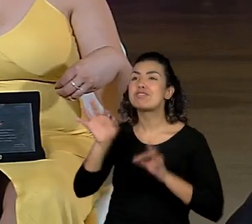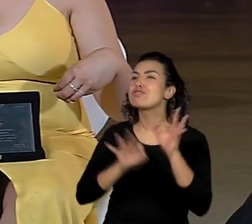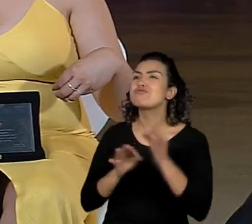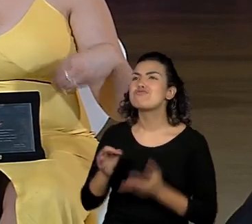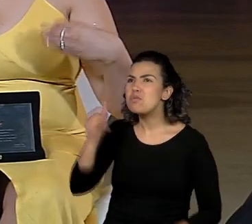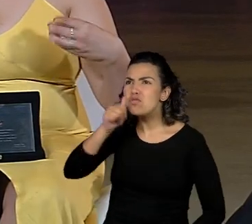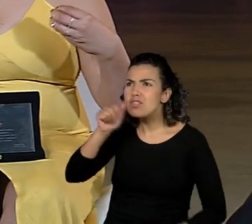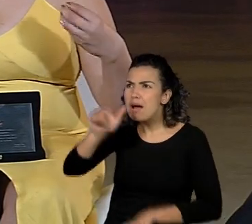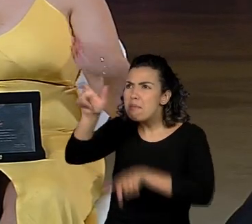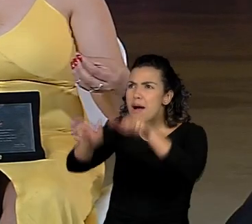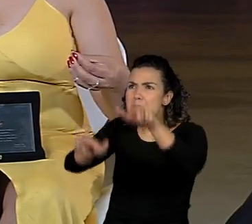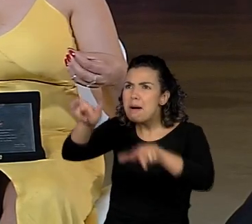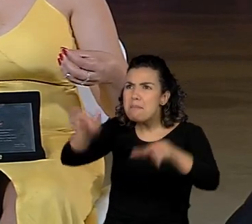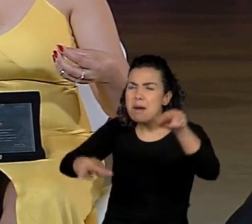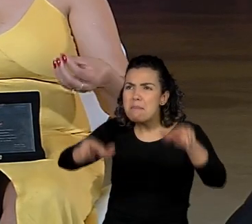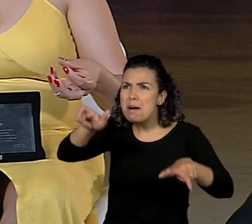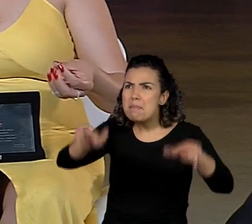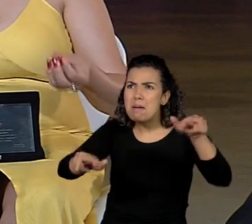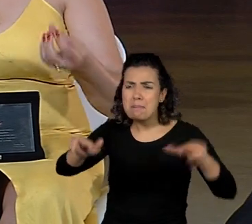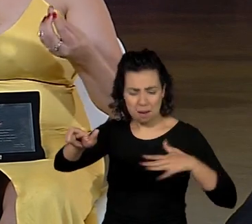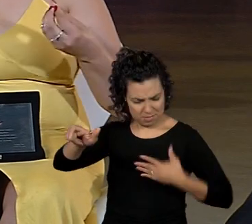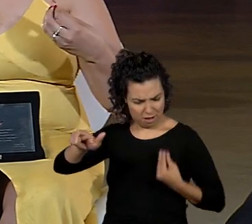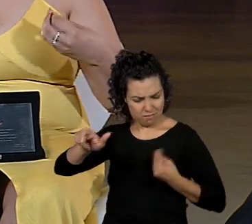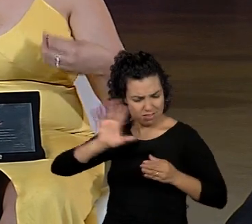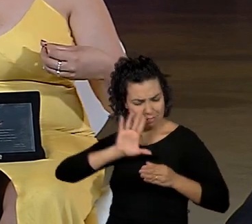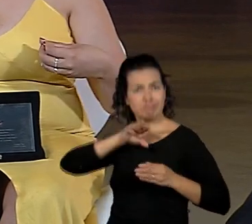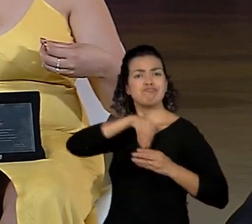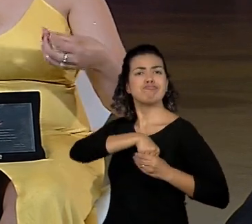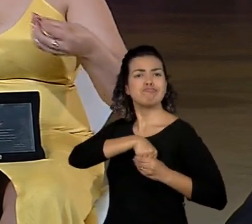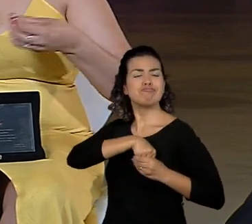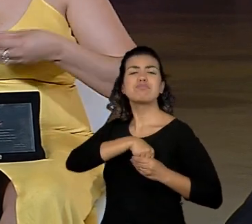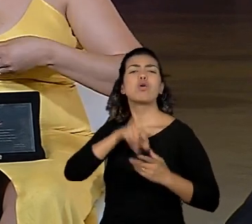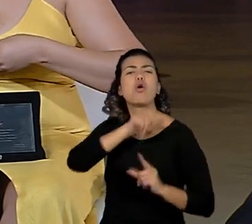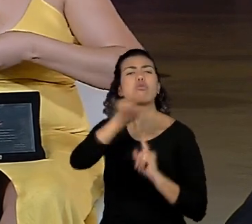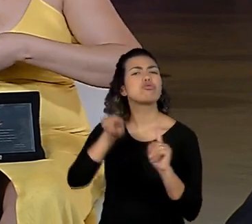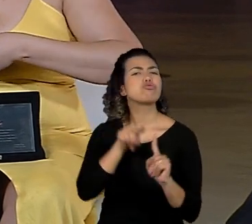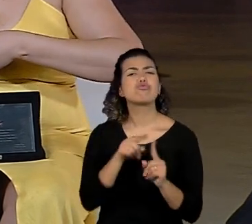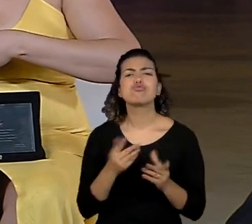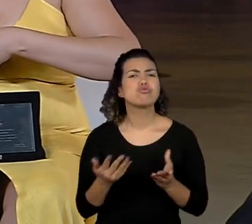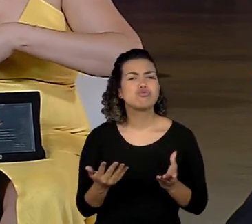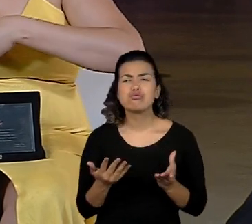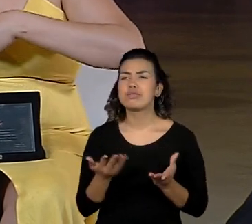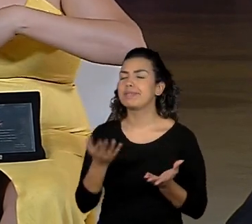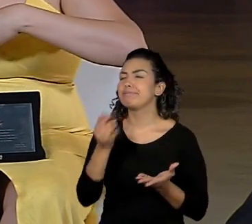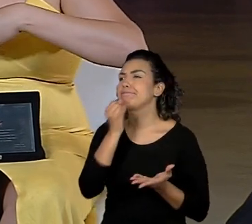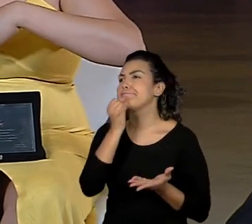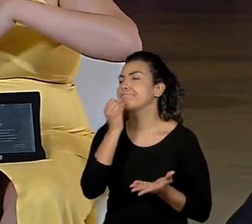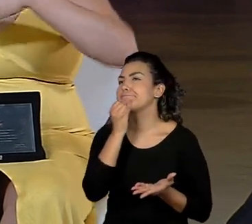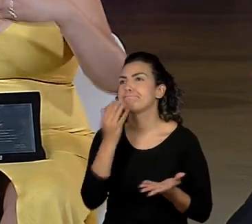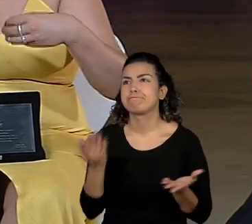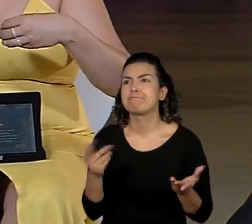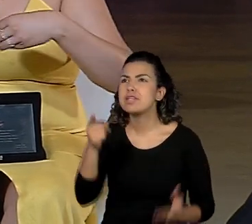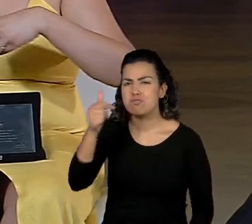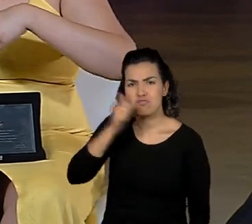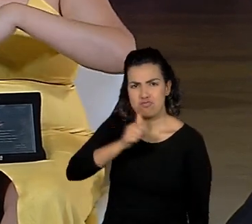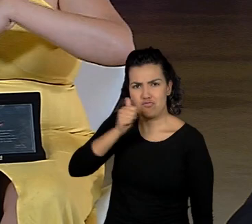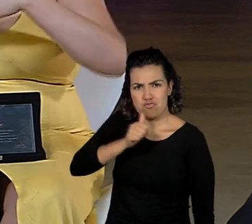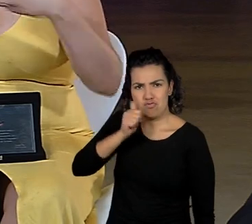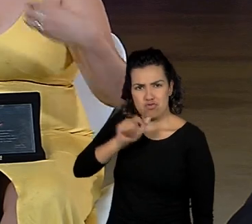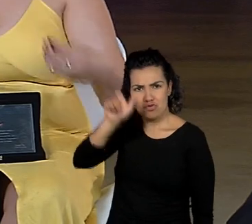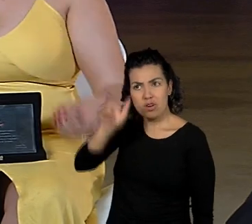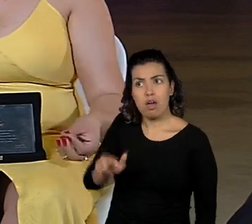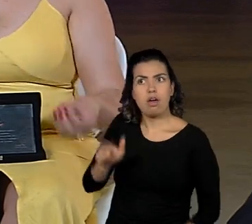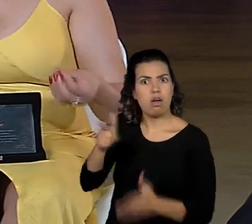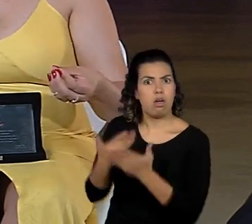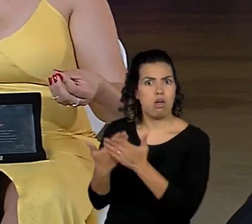tem como objetivo trazer para dentro da escola as mulheres que geralmente recebem a incumbência da